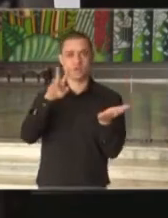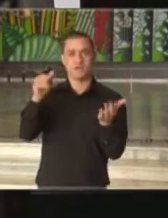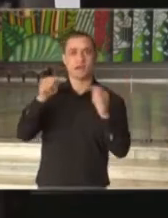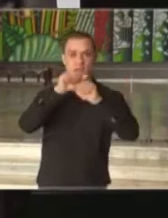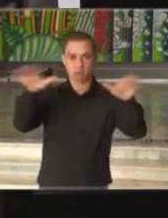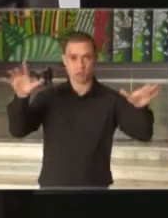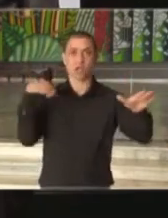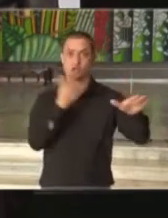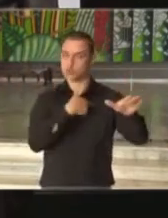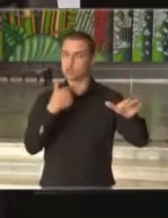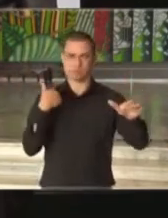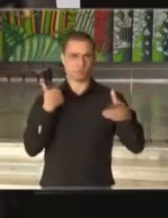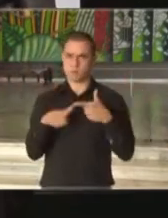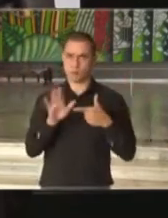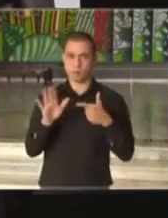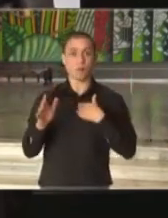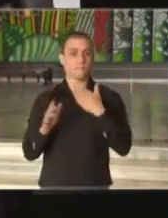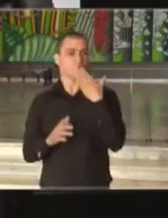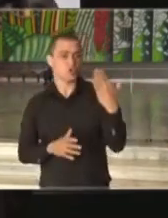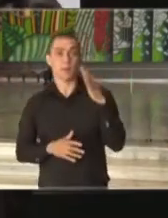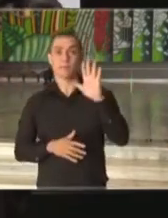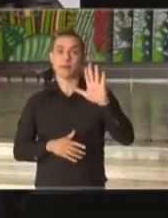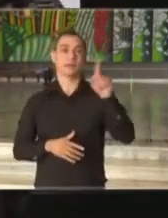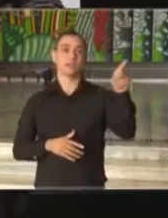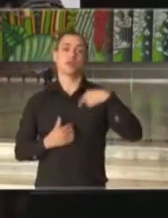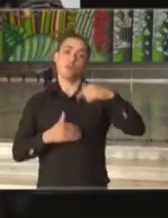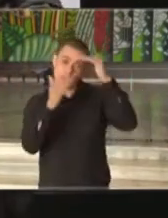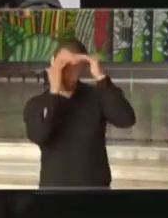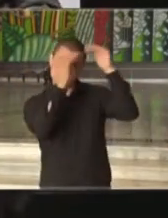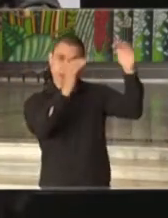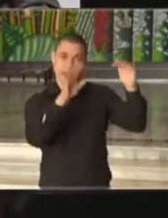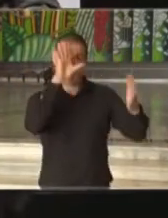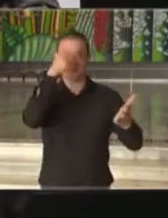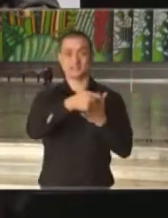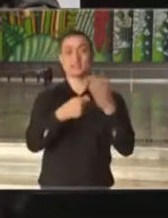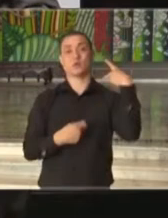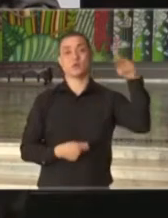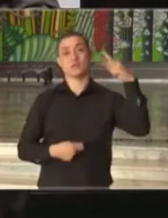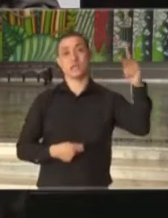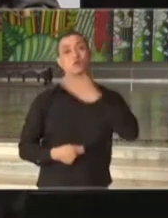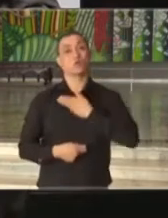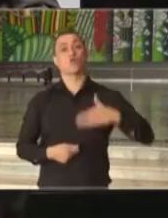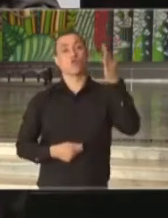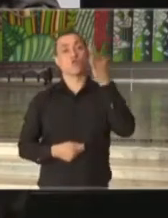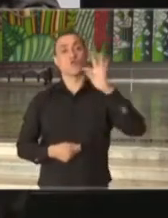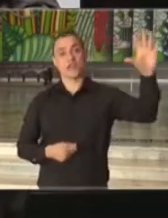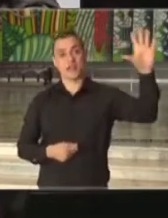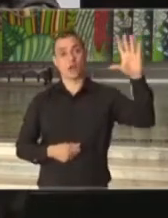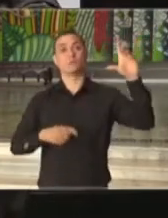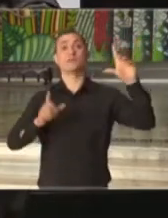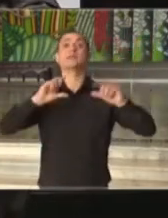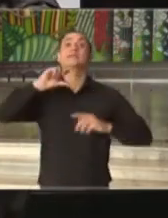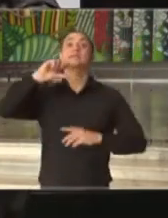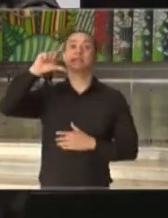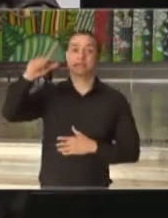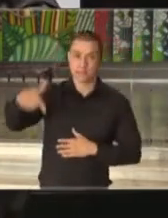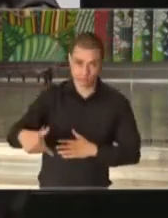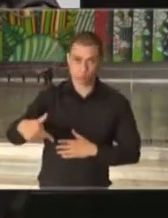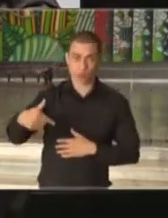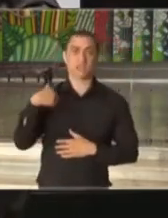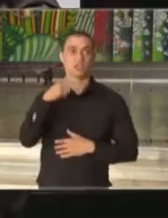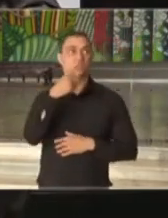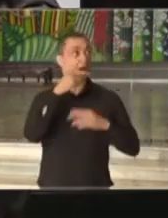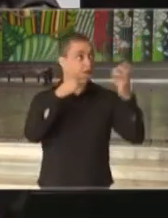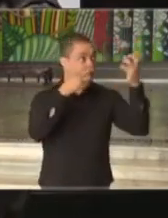Na nossa parte não haveria nenhum problema, mas vamos respeitar a decisão do governo federal e na sequência nós todos,